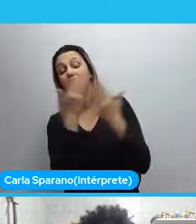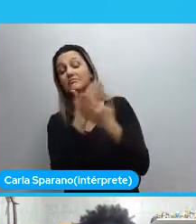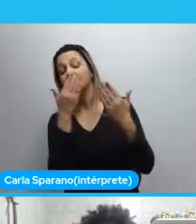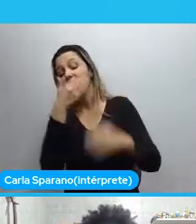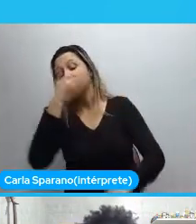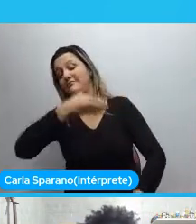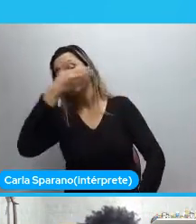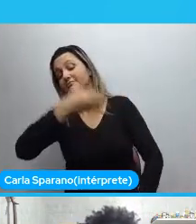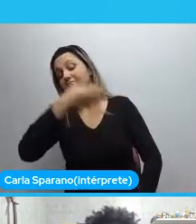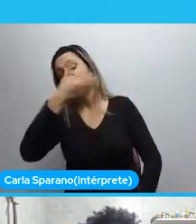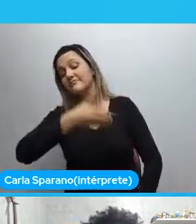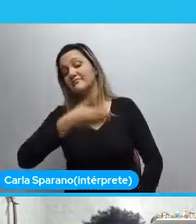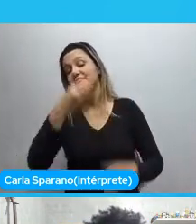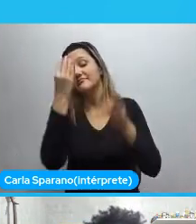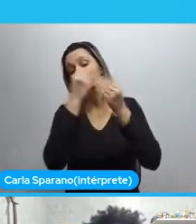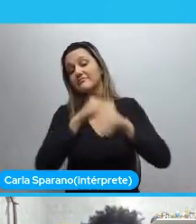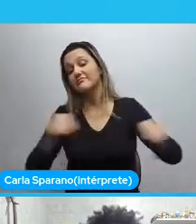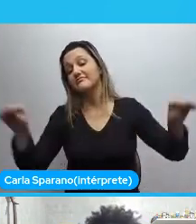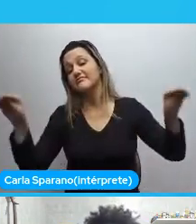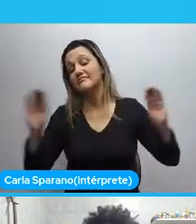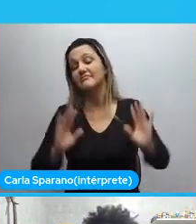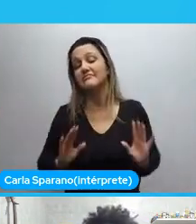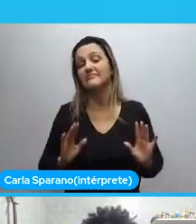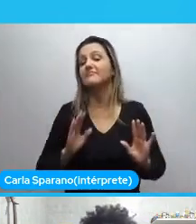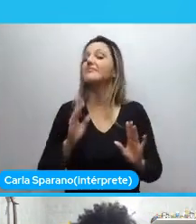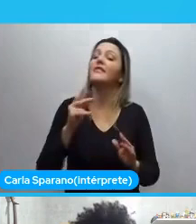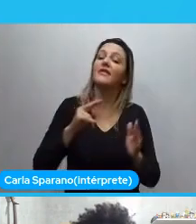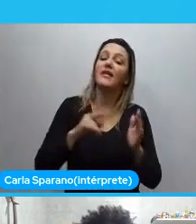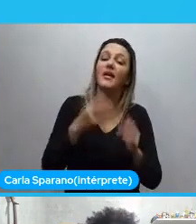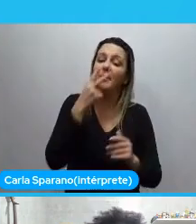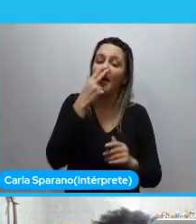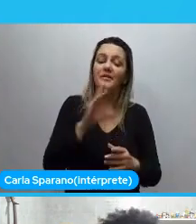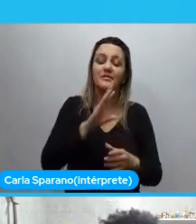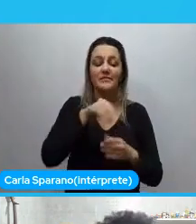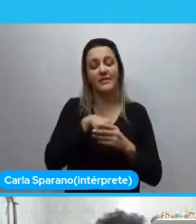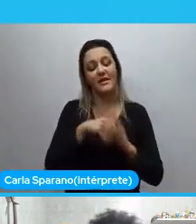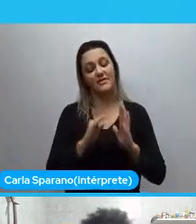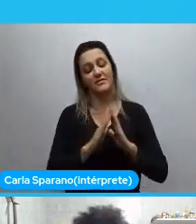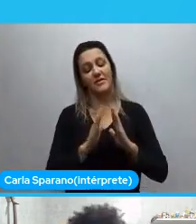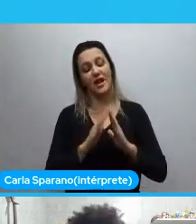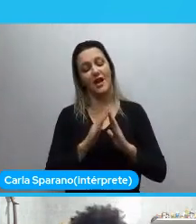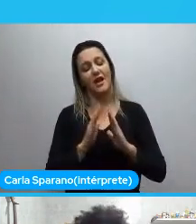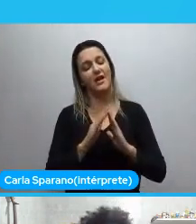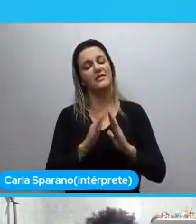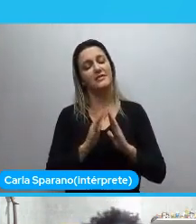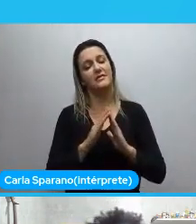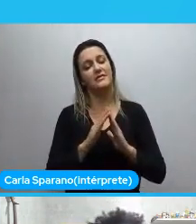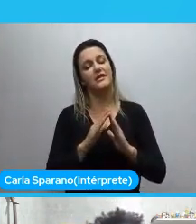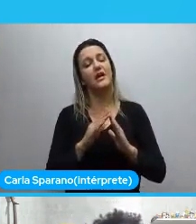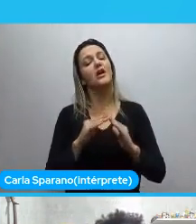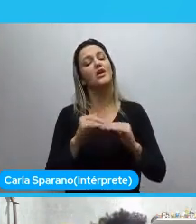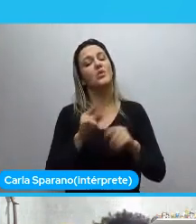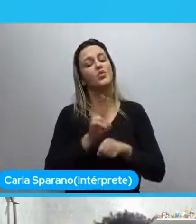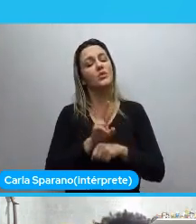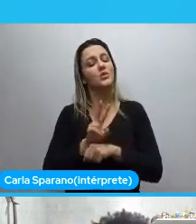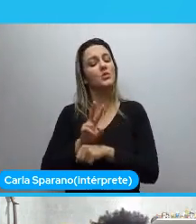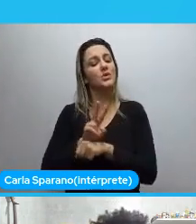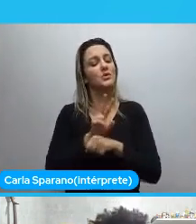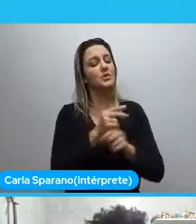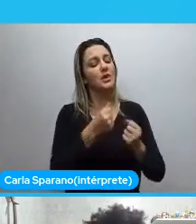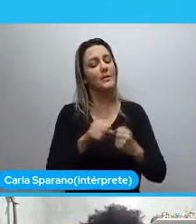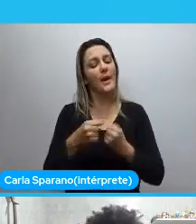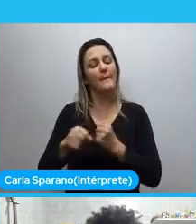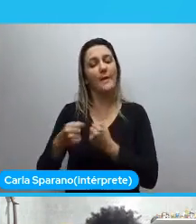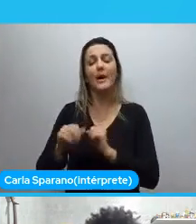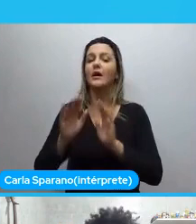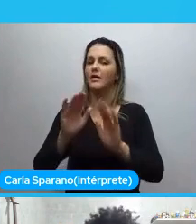As mulheres eram invisíveis. Na sociedade. Elas estavam apenas na casa. Cuidando do lado. Aquela coisa. E aí. Quando a gente pensa. Sobre a mulher